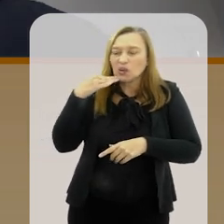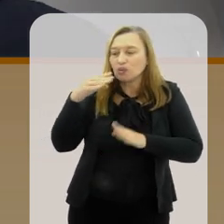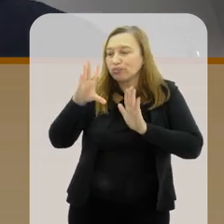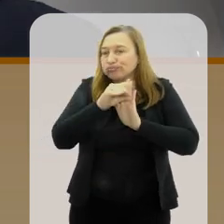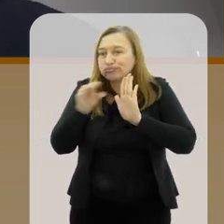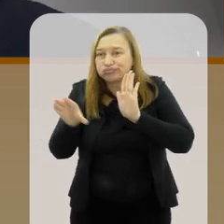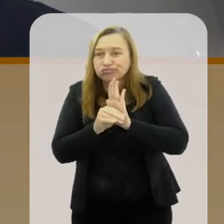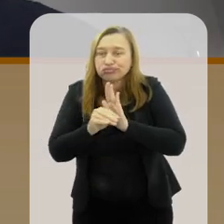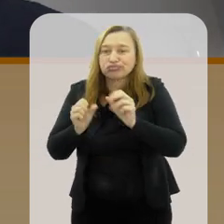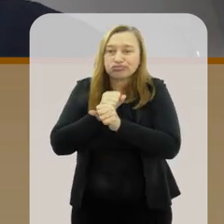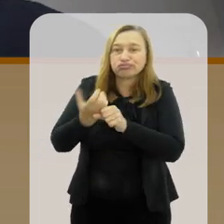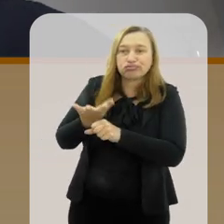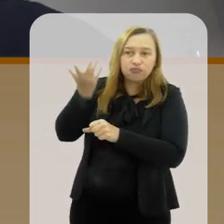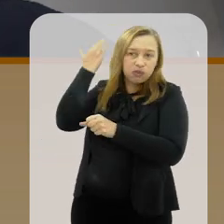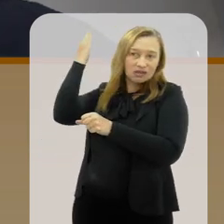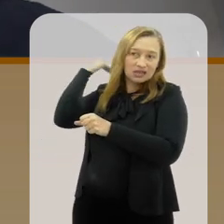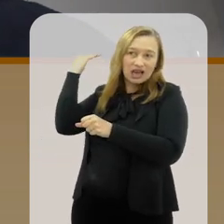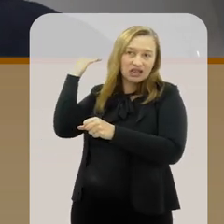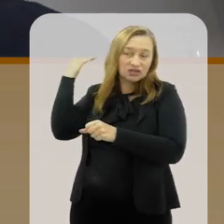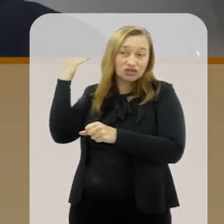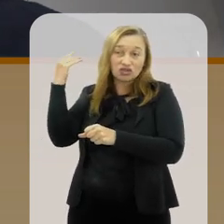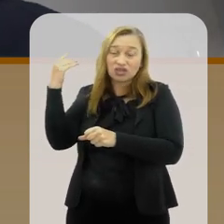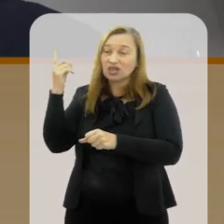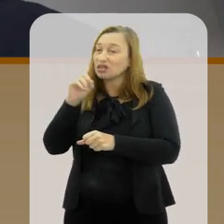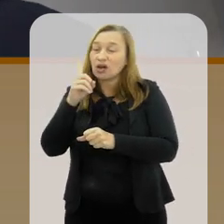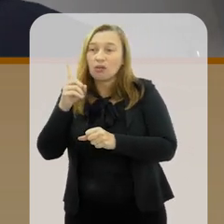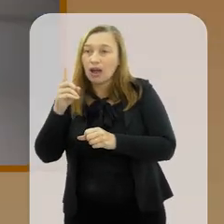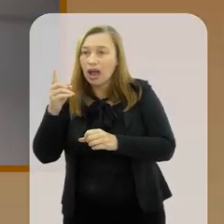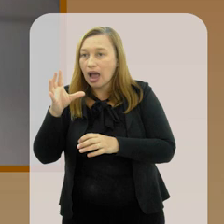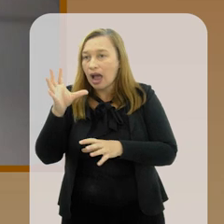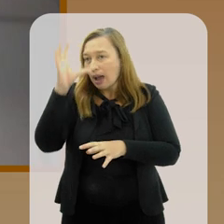no ano anterior, não vai ser o professor nesse ano que vai conseguir fazer milagre.